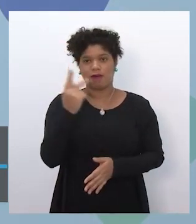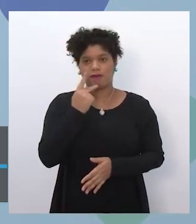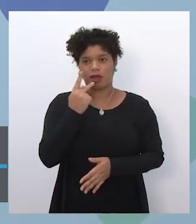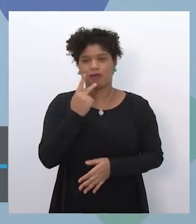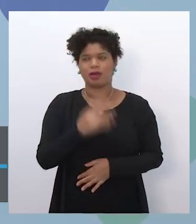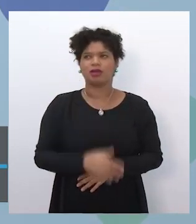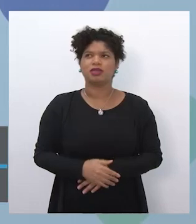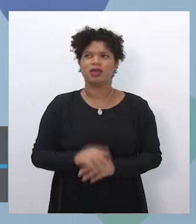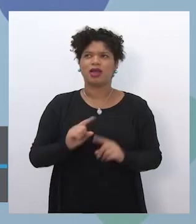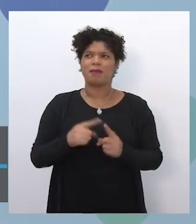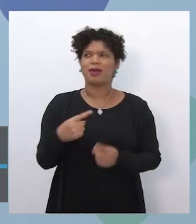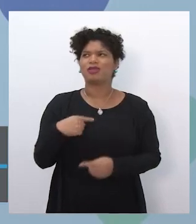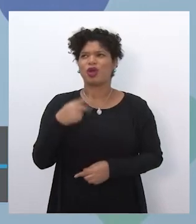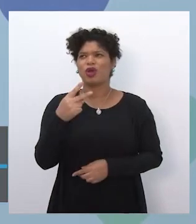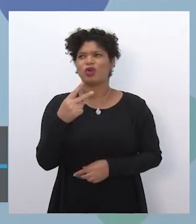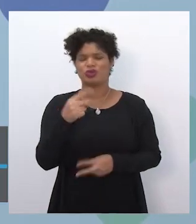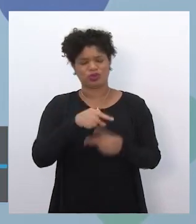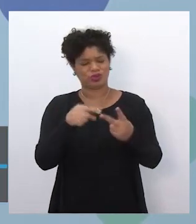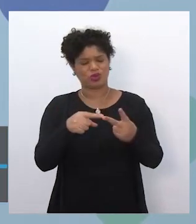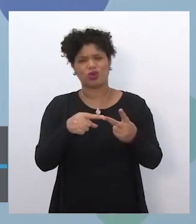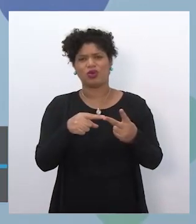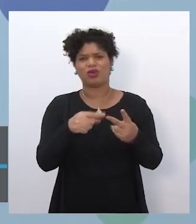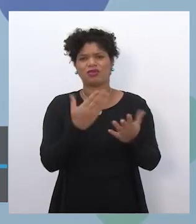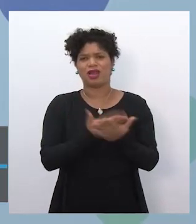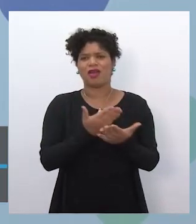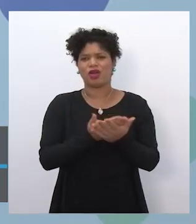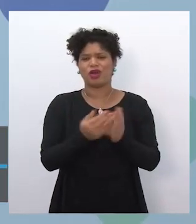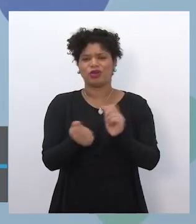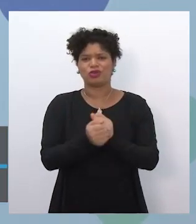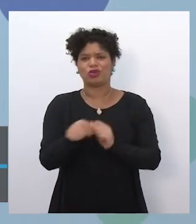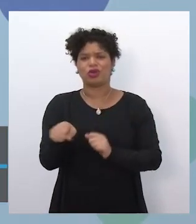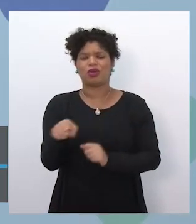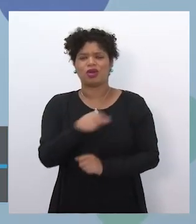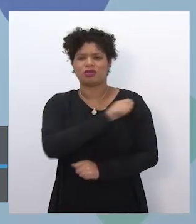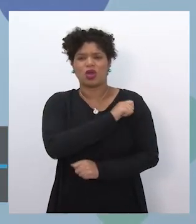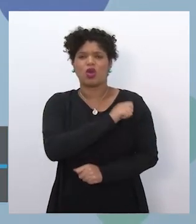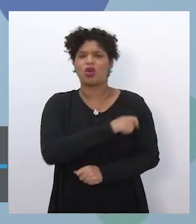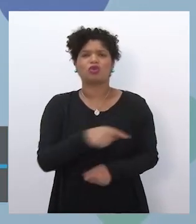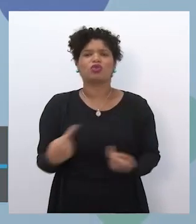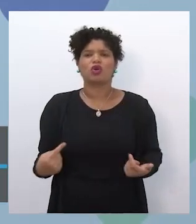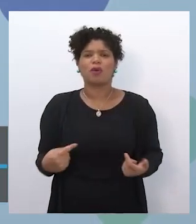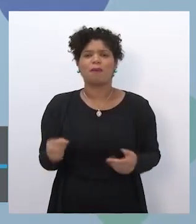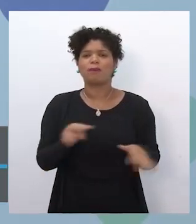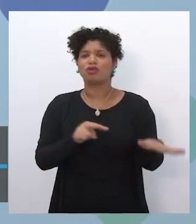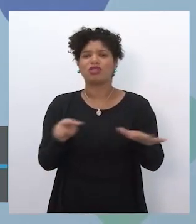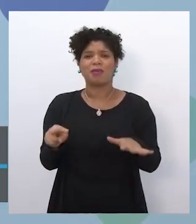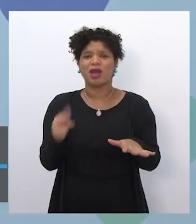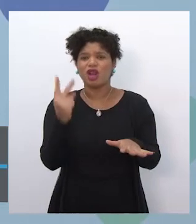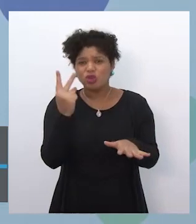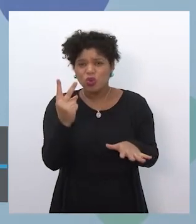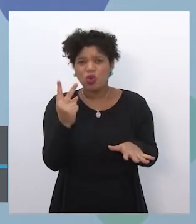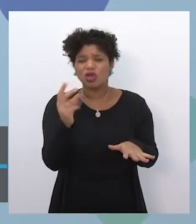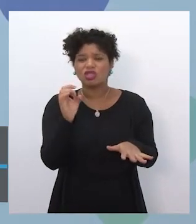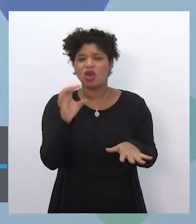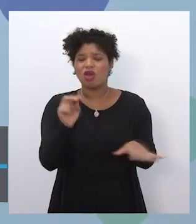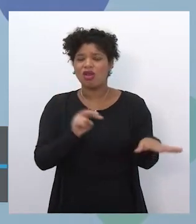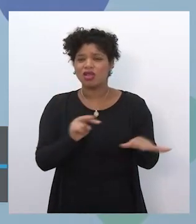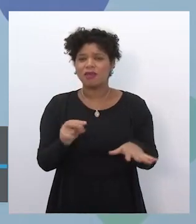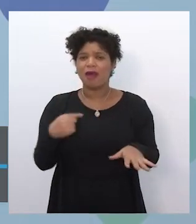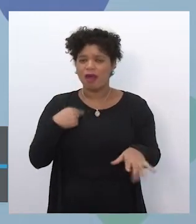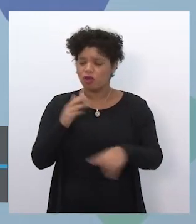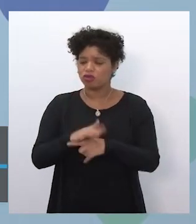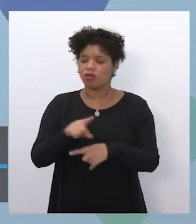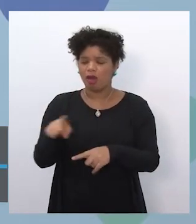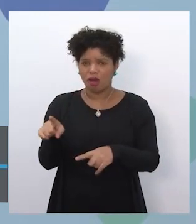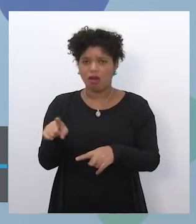é tá, mas eu vou ter dois tempos de, né? Duas aulas com esses alunos, com esse grupo por semana. Eu vou conseguir desenvolver com eles a